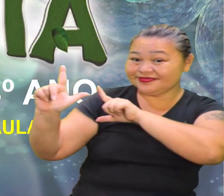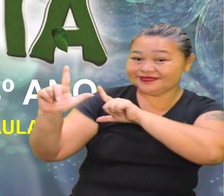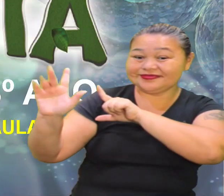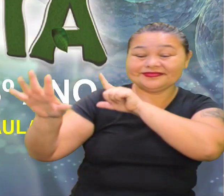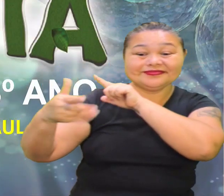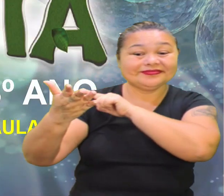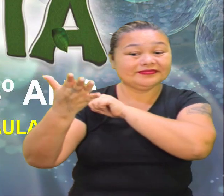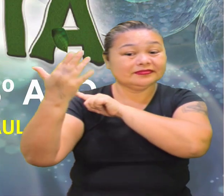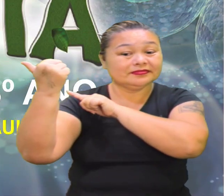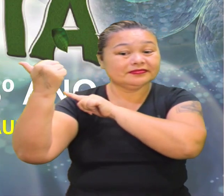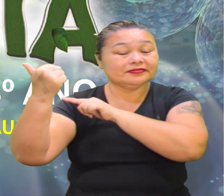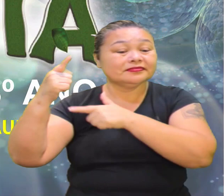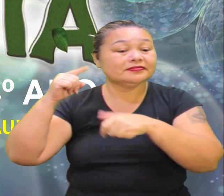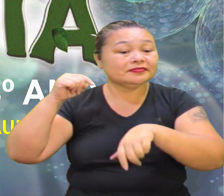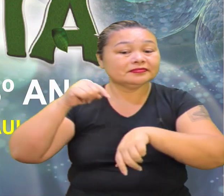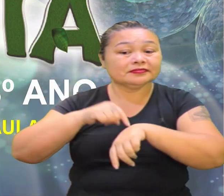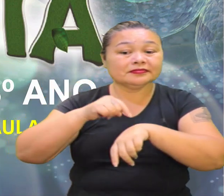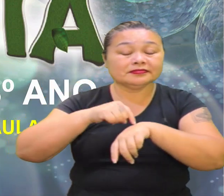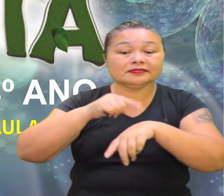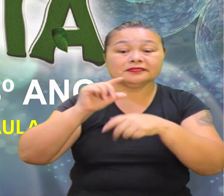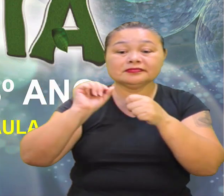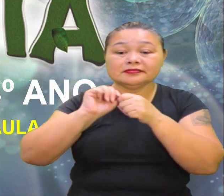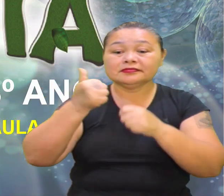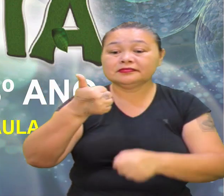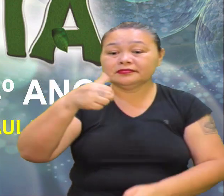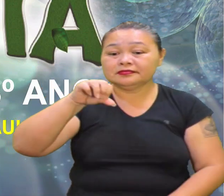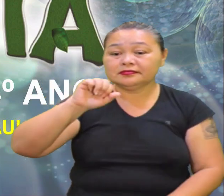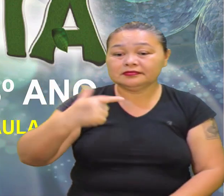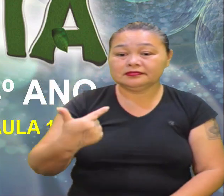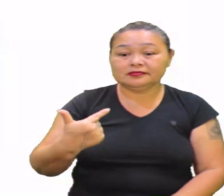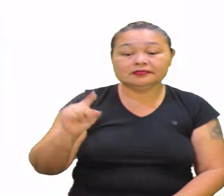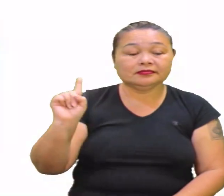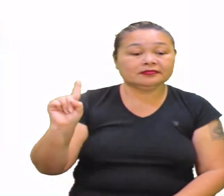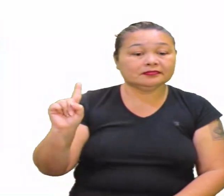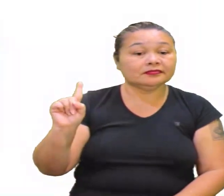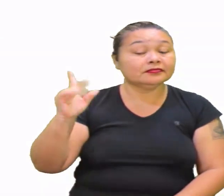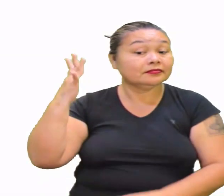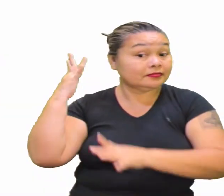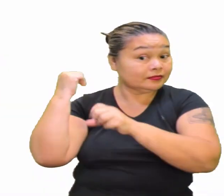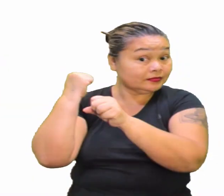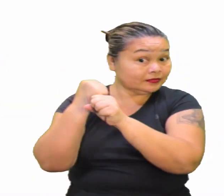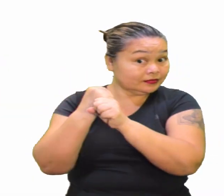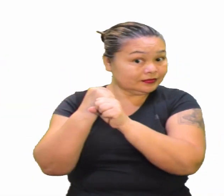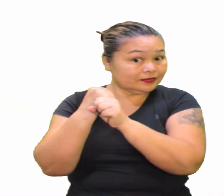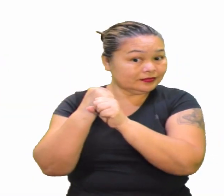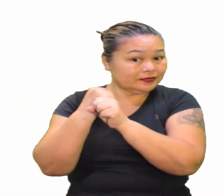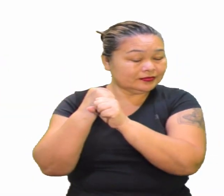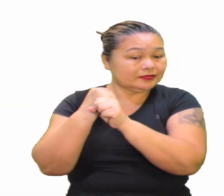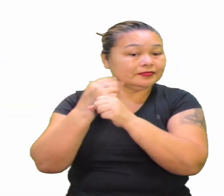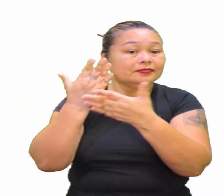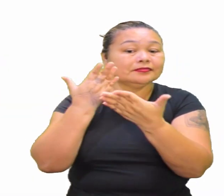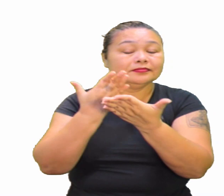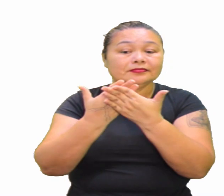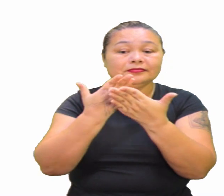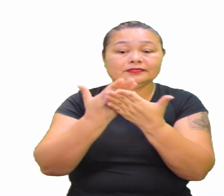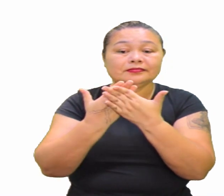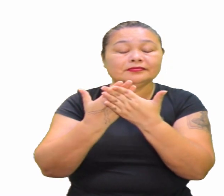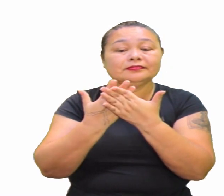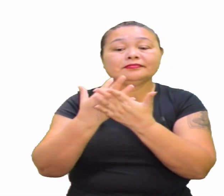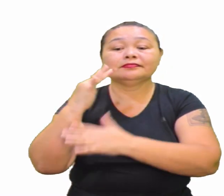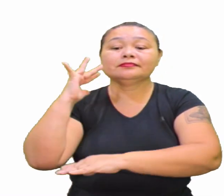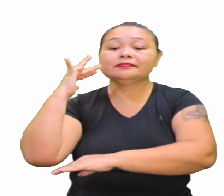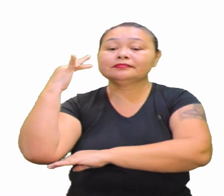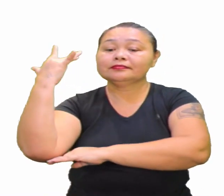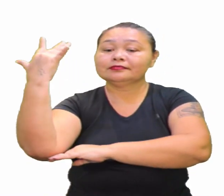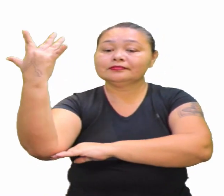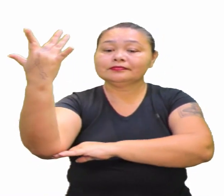Vamos lá No momento agora já estamos na aula 19.2 A gente faz aquela revisão da aula natureza em